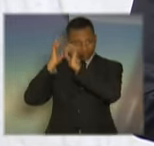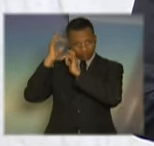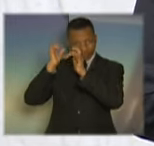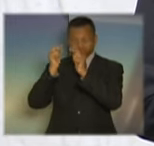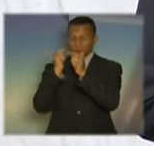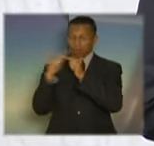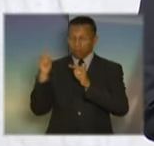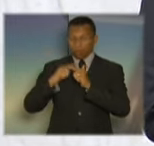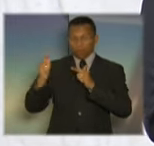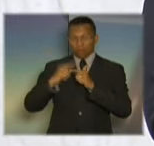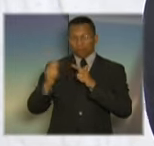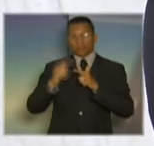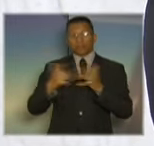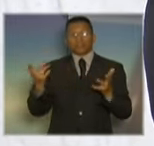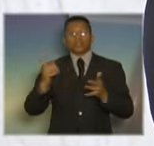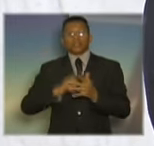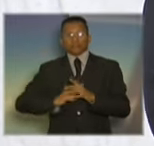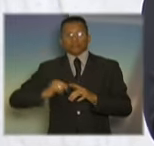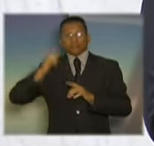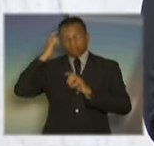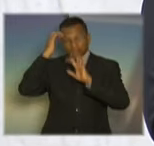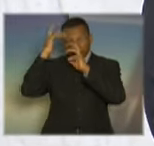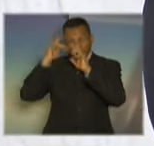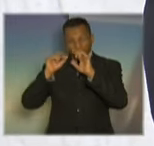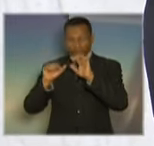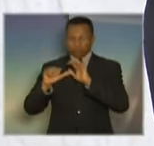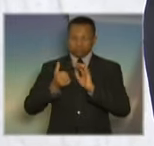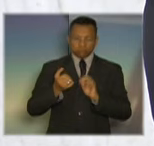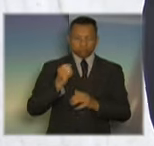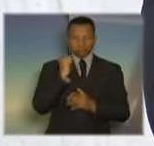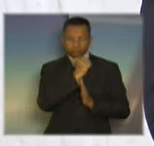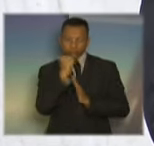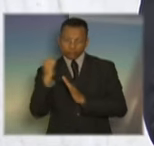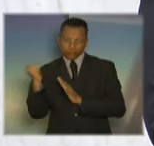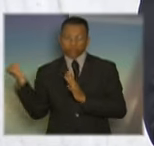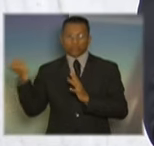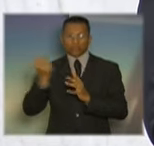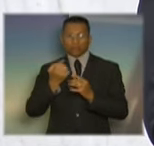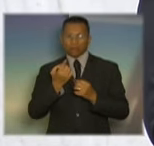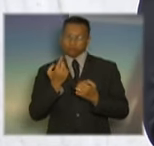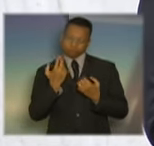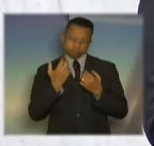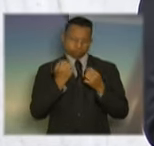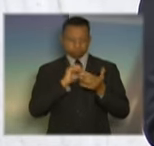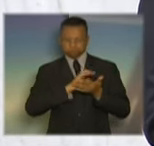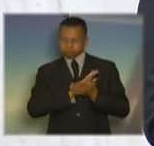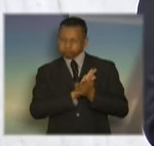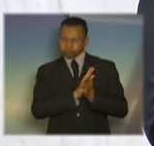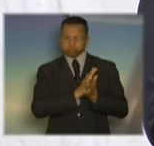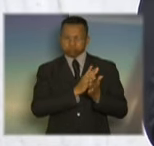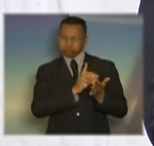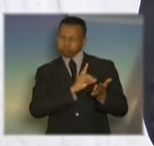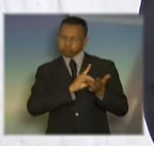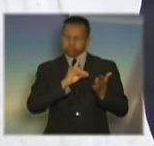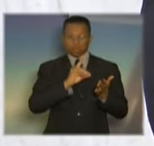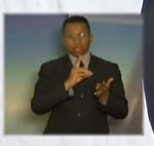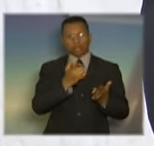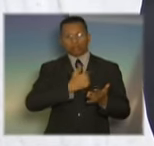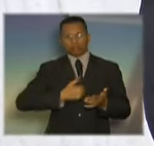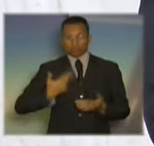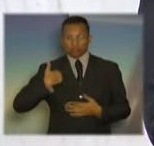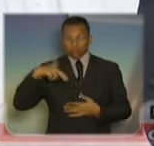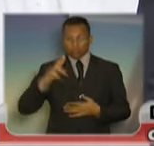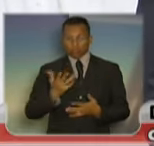deturpada, uma mente assassina, que levado pelo ódio religioso, ódio de posturas